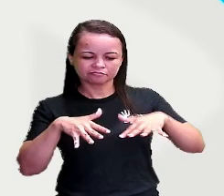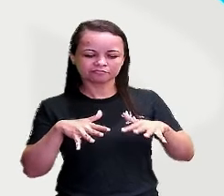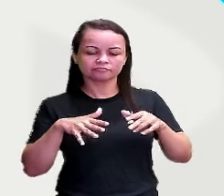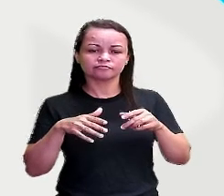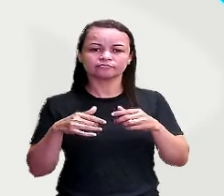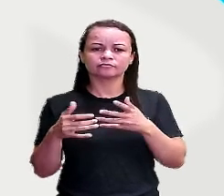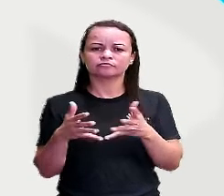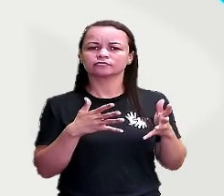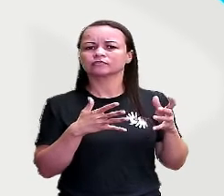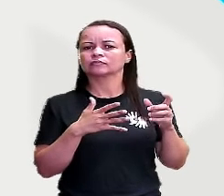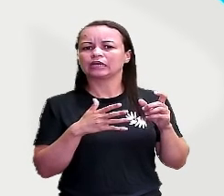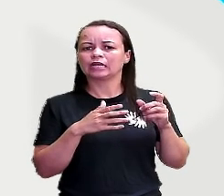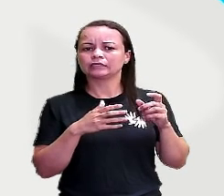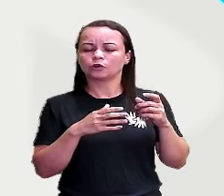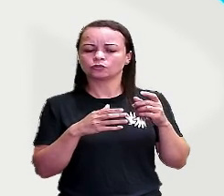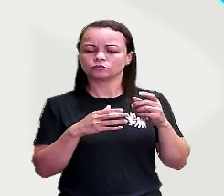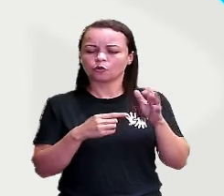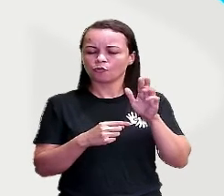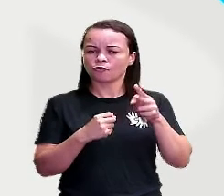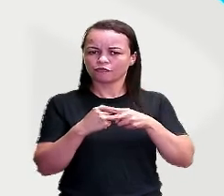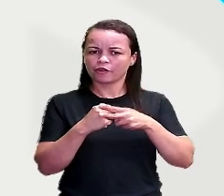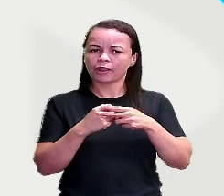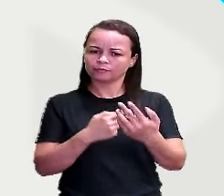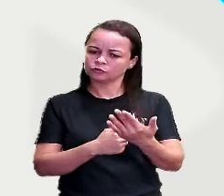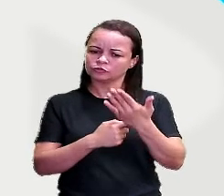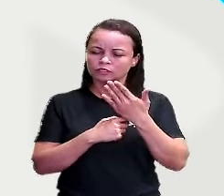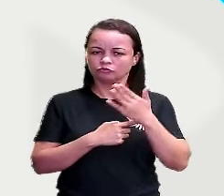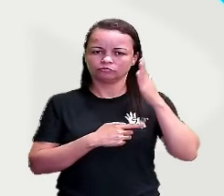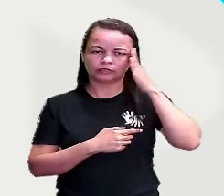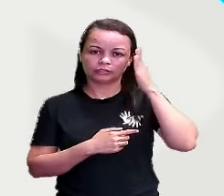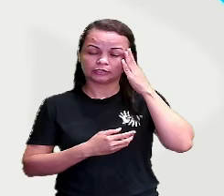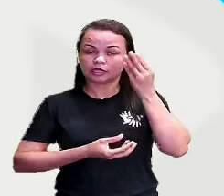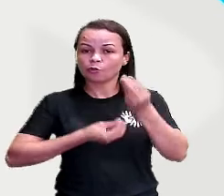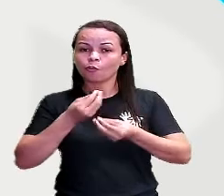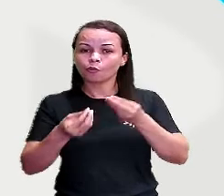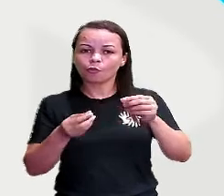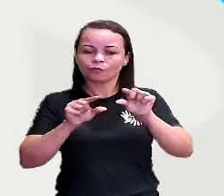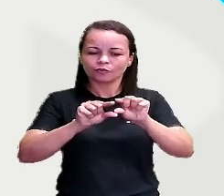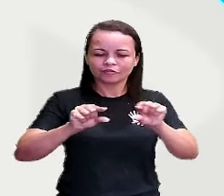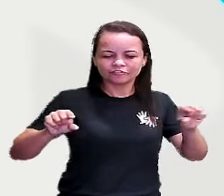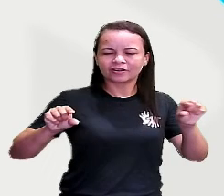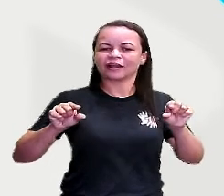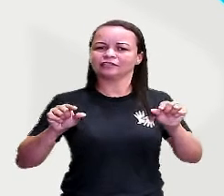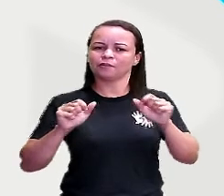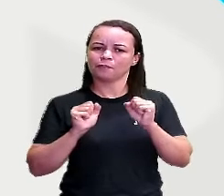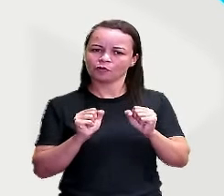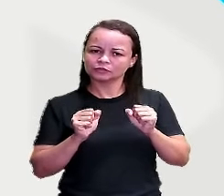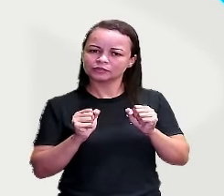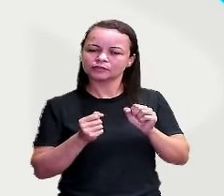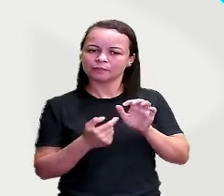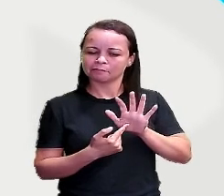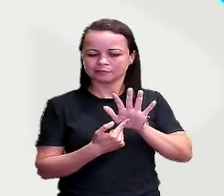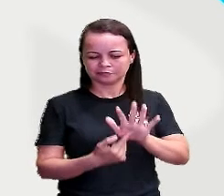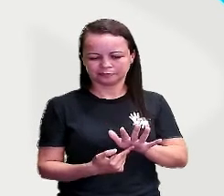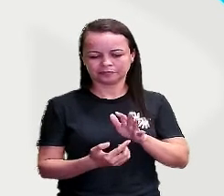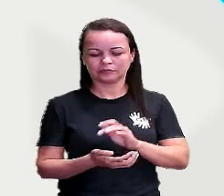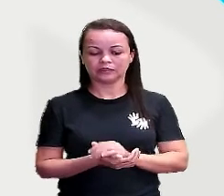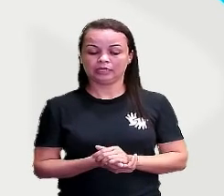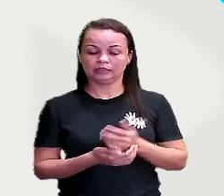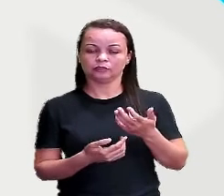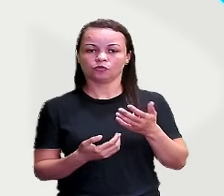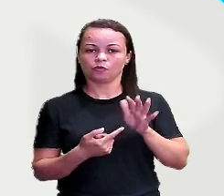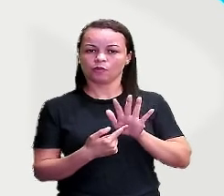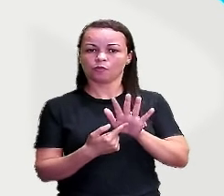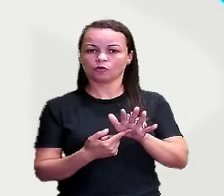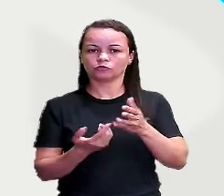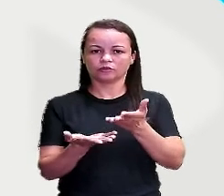elemento que nos ajuda a entender em que tempo o discurso está sendo produzido. E aí eu trouxe um trechinho da canção Aquarela de Toquinho,